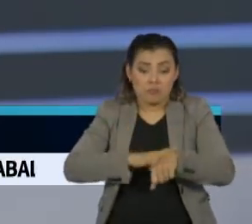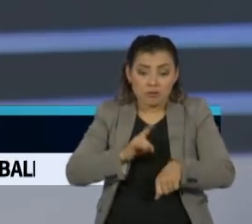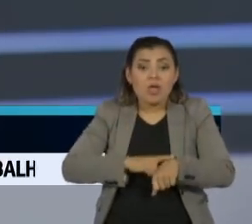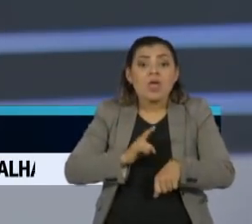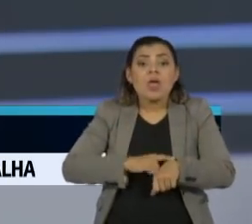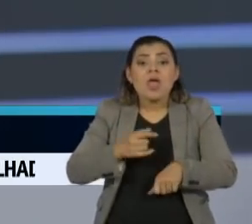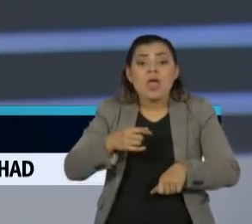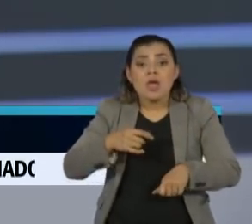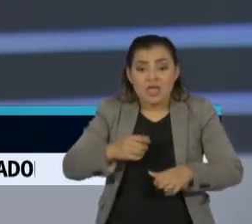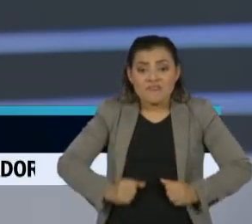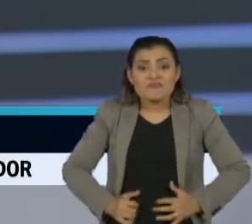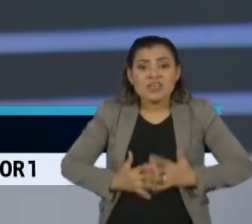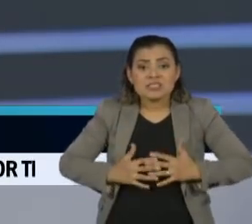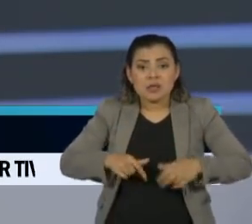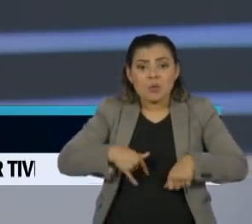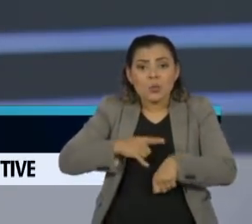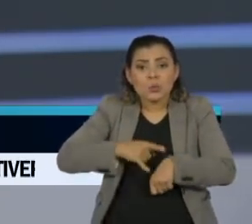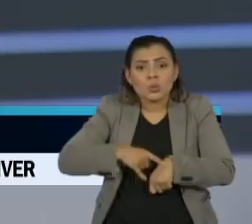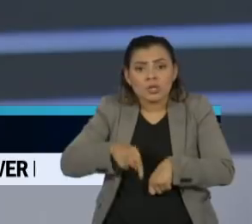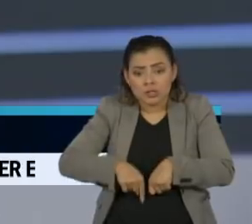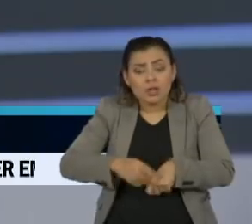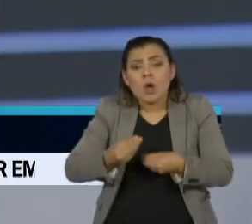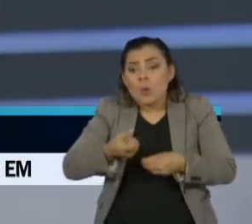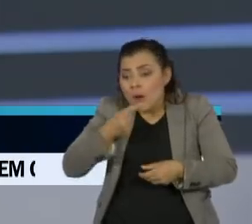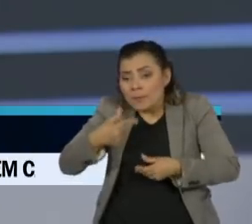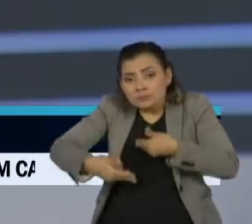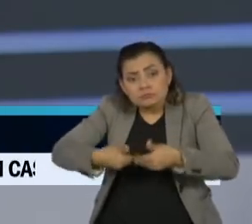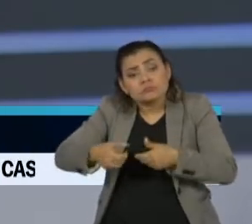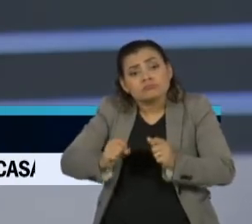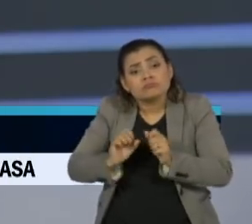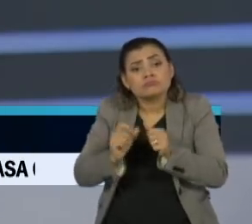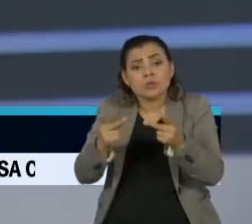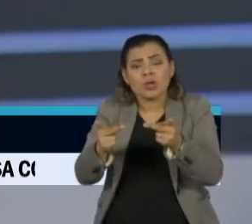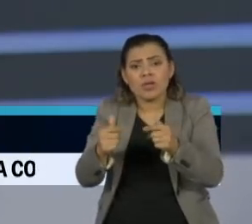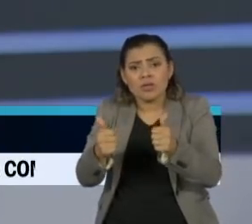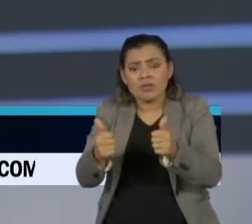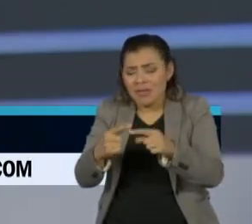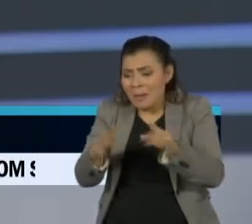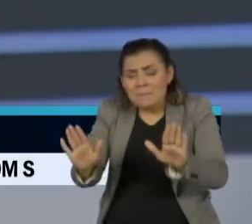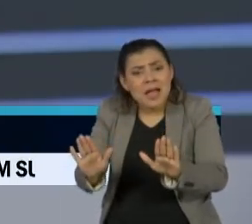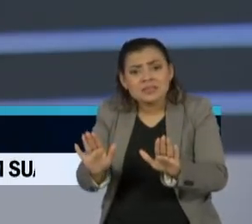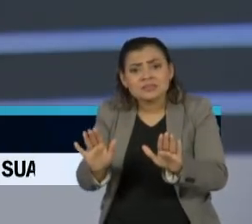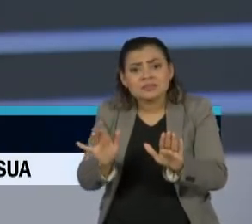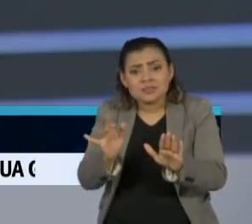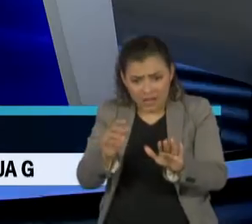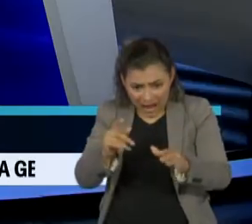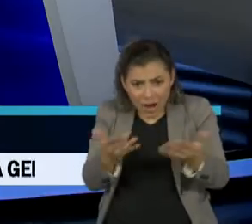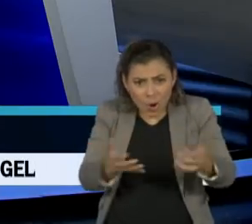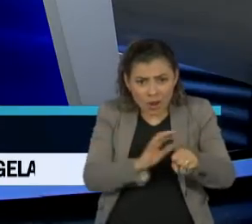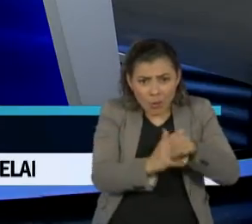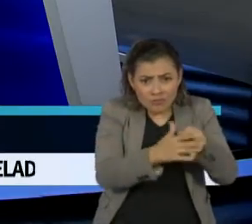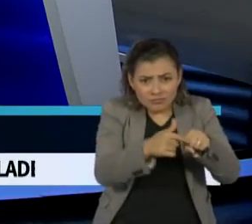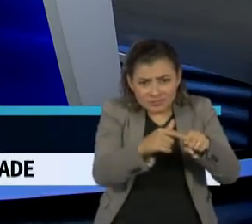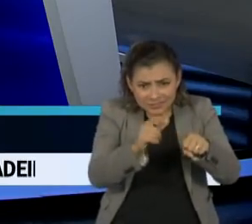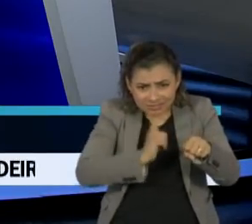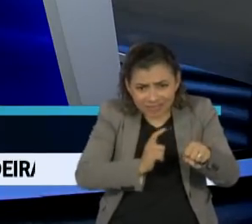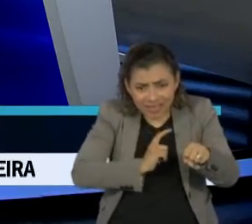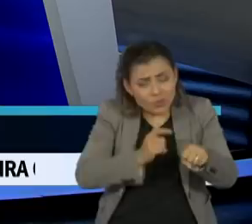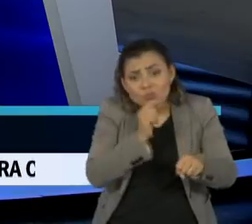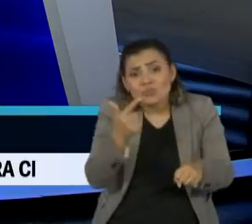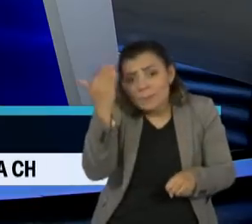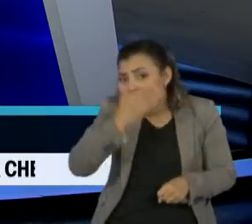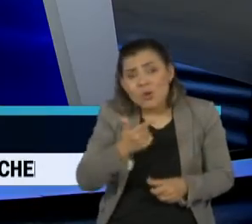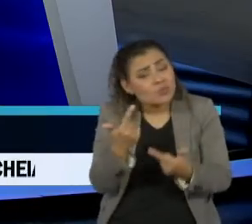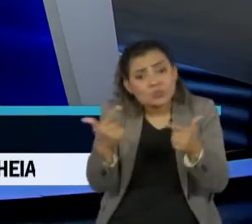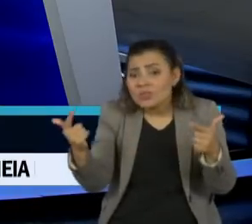remédio. E isso que esse decreto faz. E isso não tem sentido nenhum, nem do ponto de vista científico, por